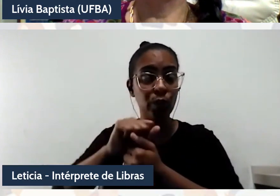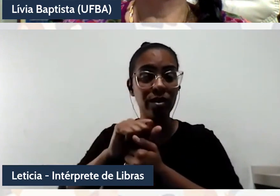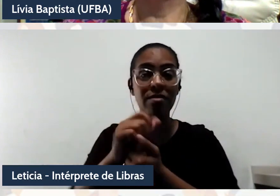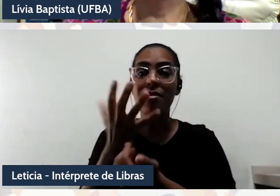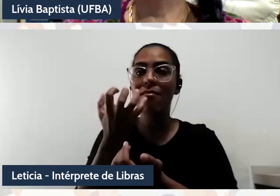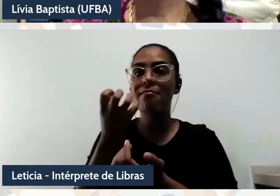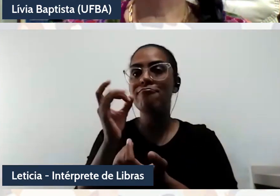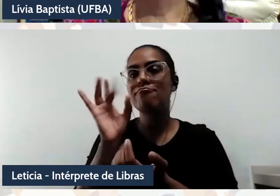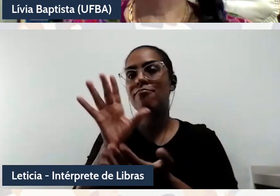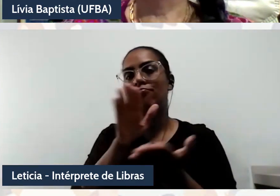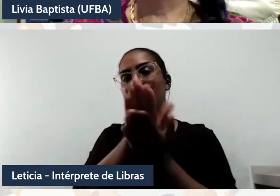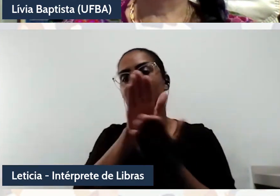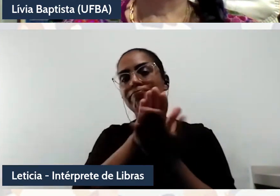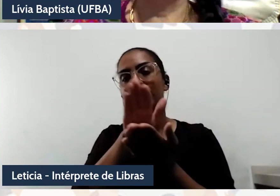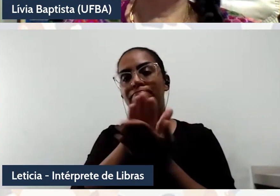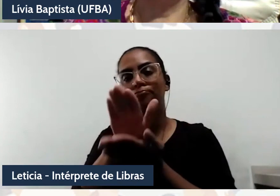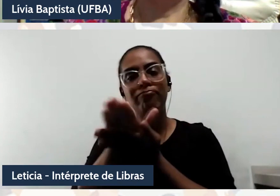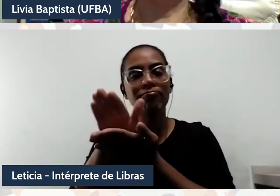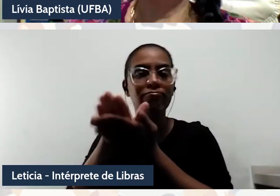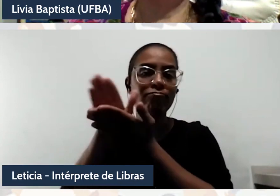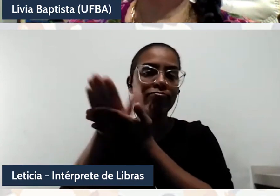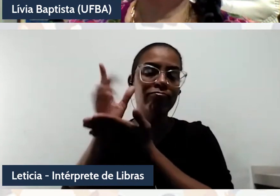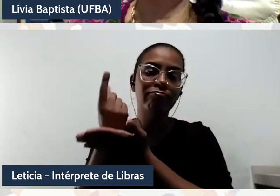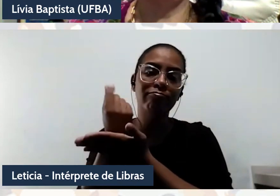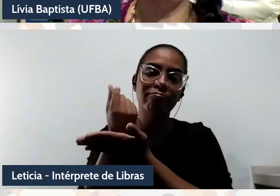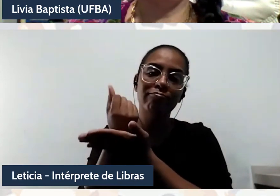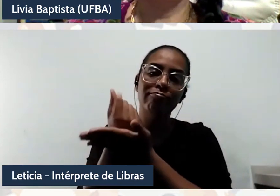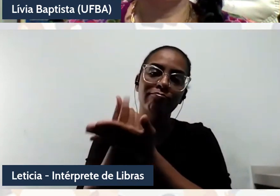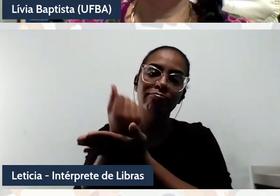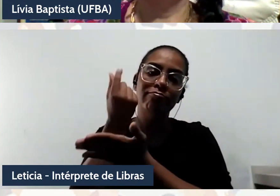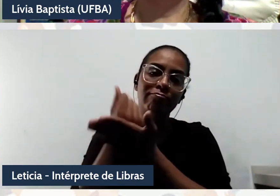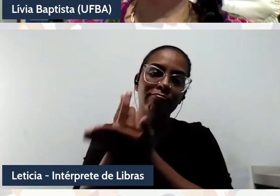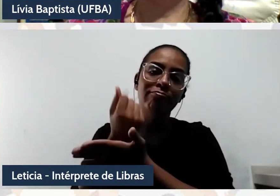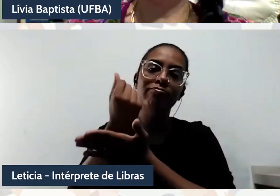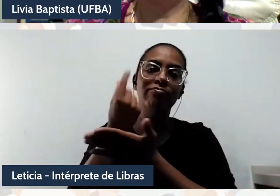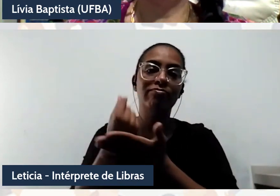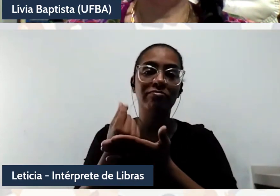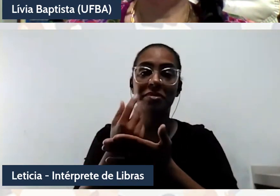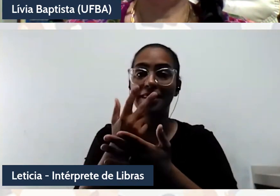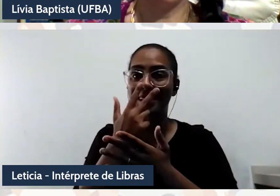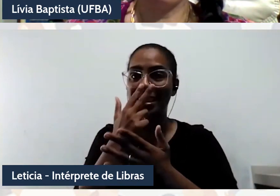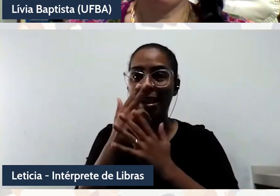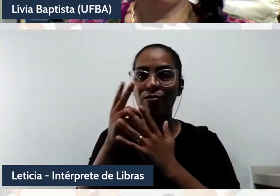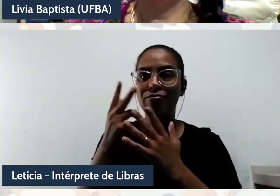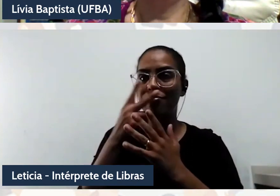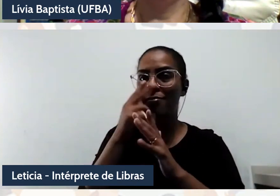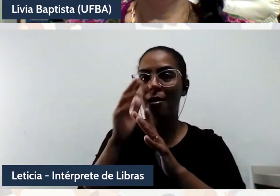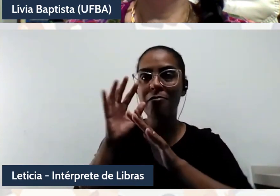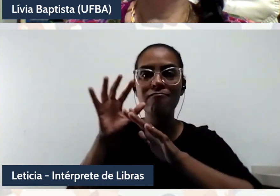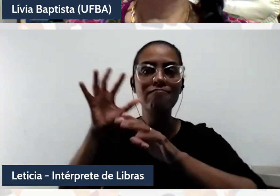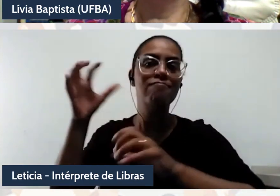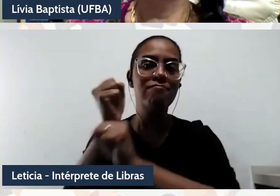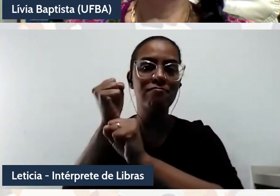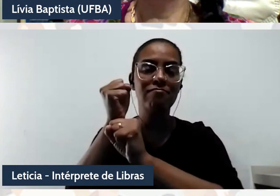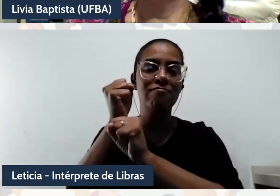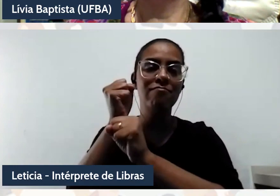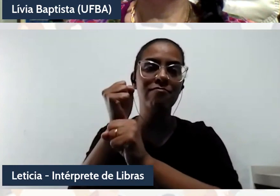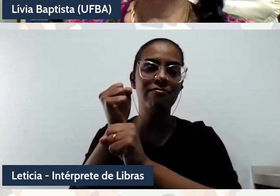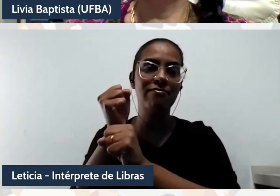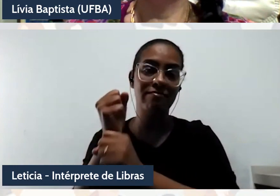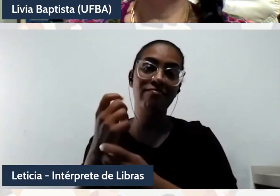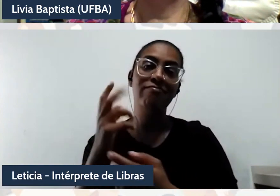um sujeito do capital, ou seja, é uma colonialidade aprimoradíssima, né, você está sendo